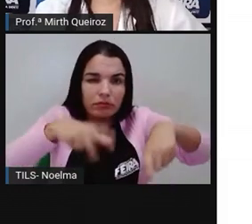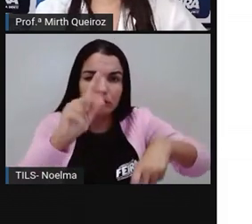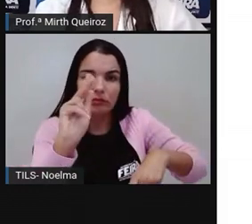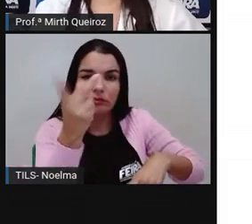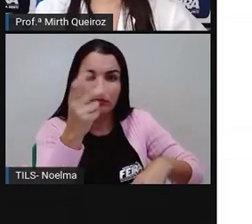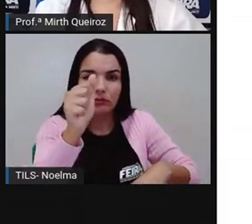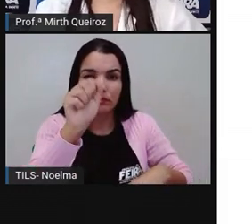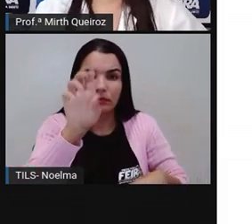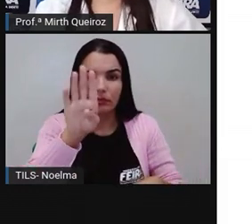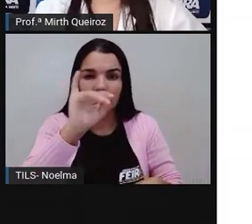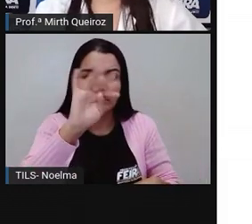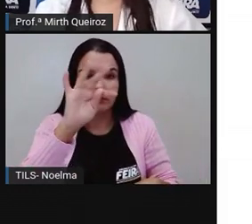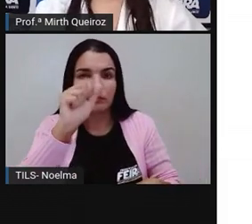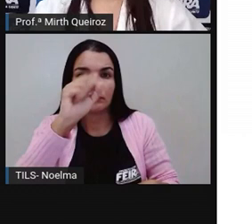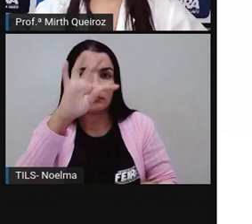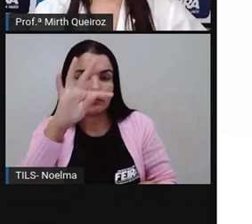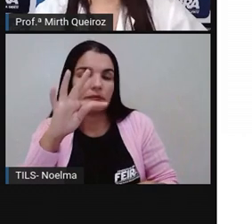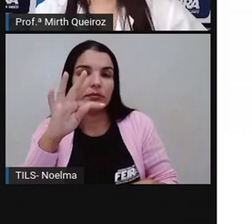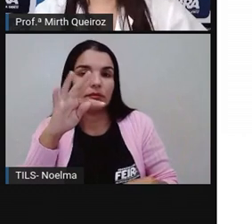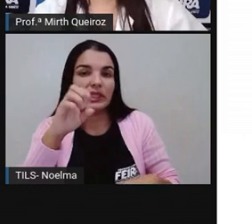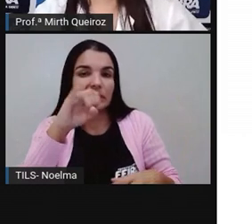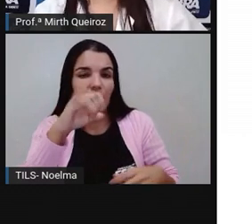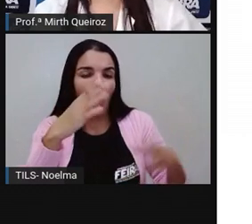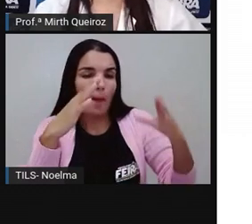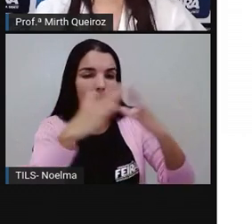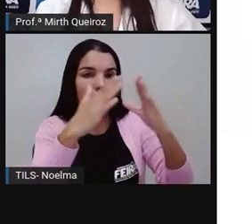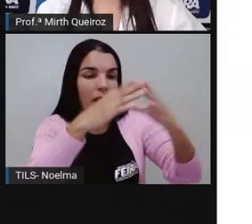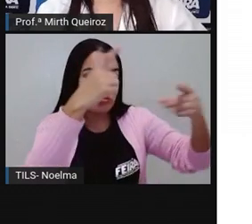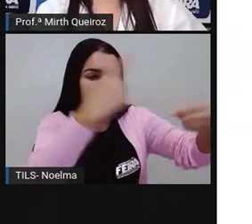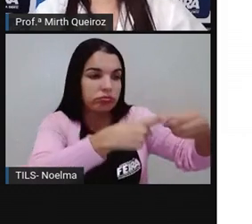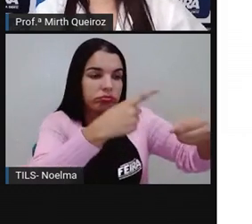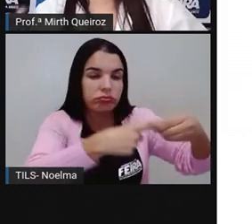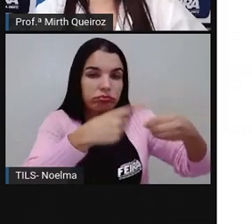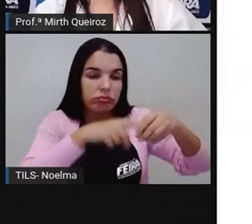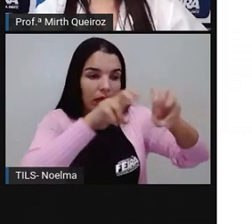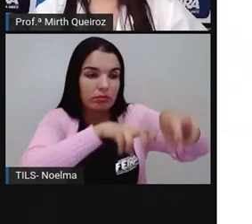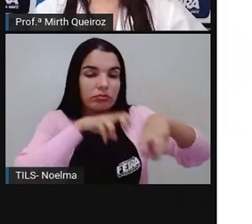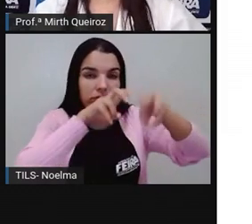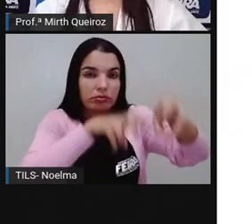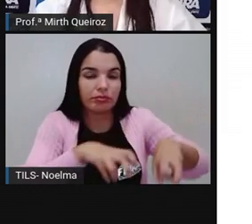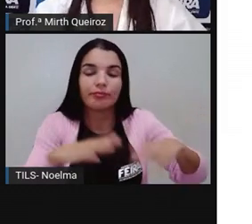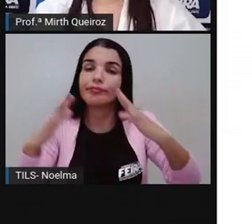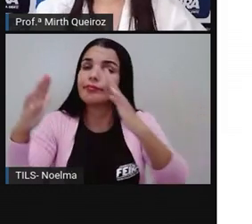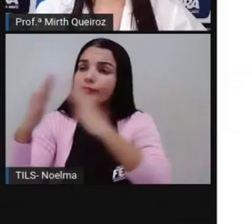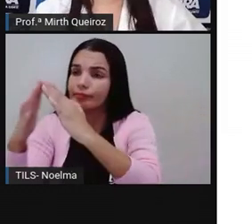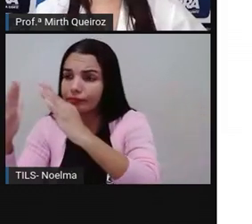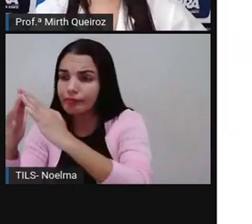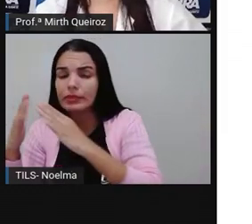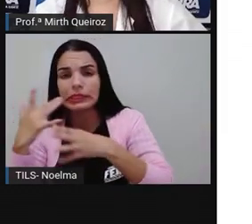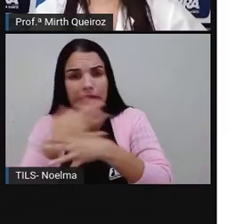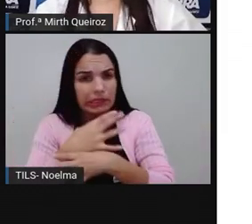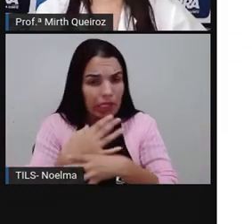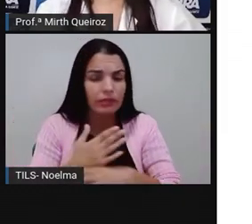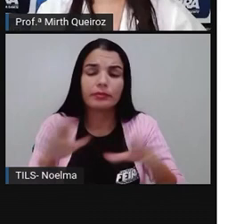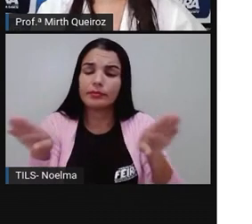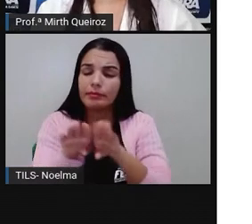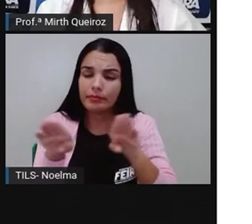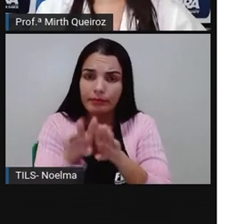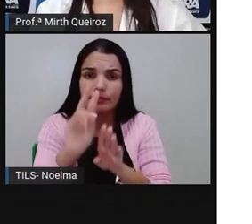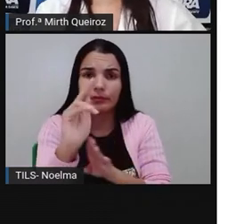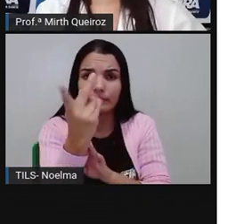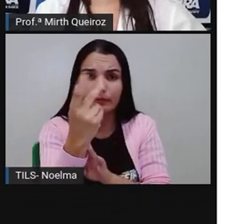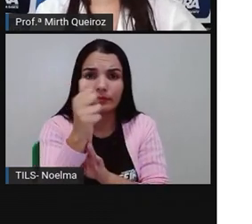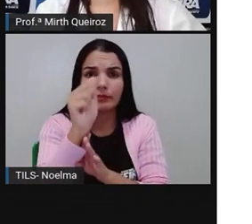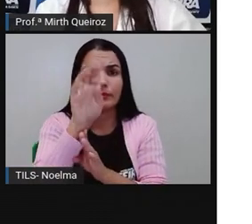o nosso habitat. O fato de morar na zona rural, habitat. Se a gente estiver falando sobre morar na zona urbana, é o habitat. Se a gente está falando de um